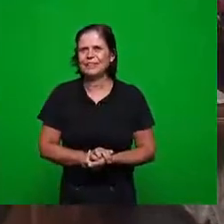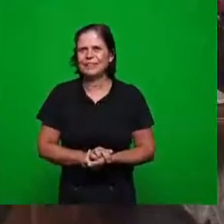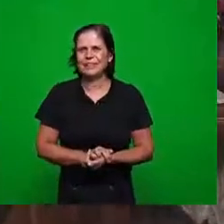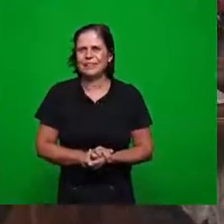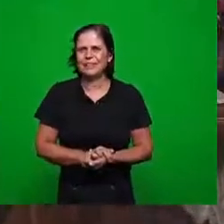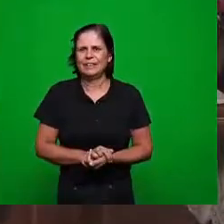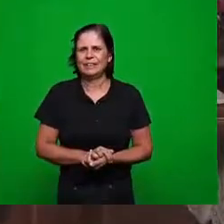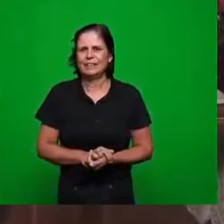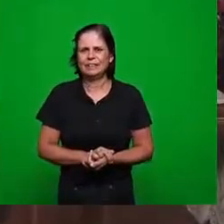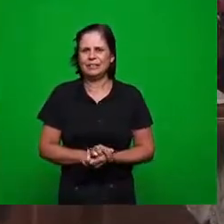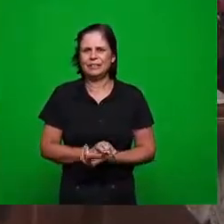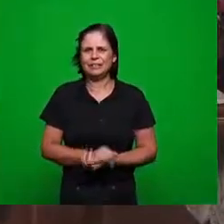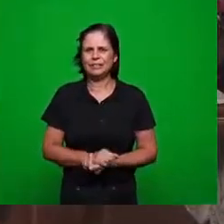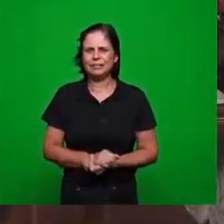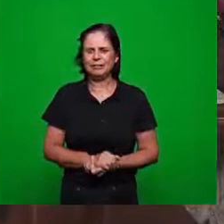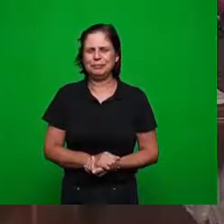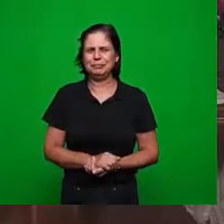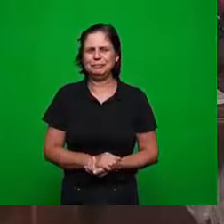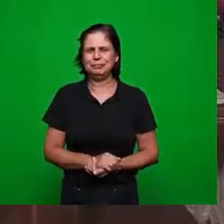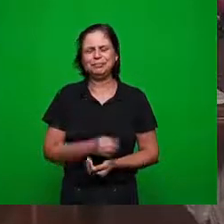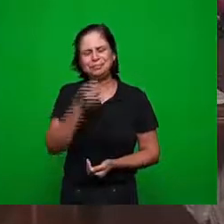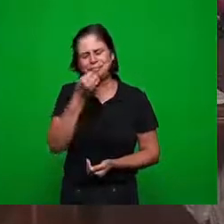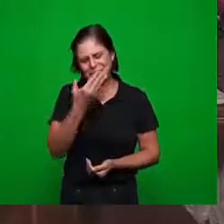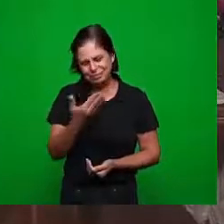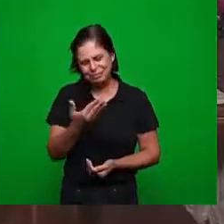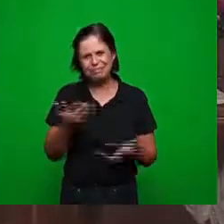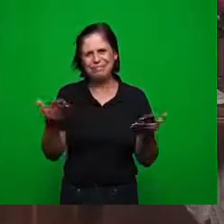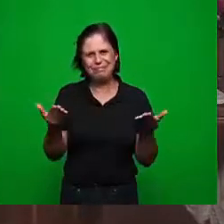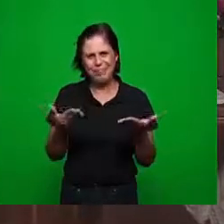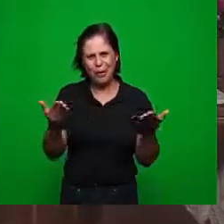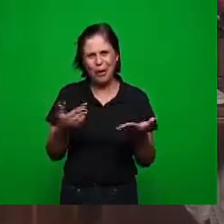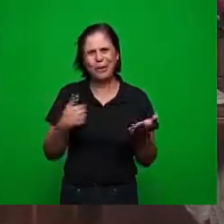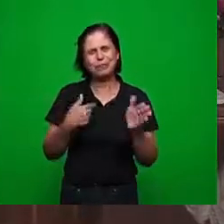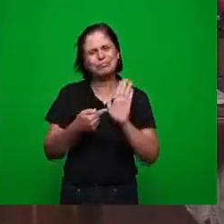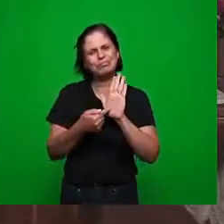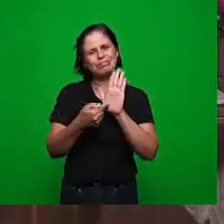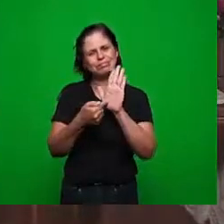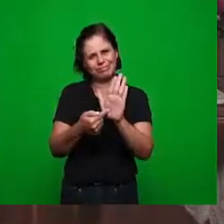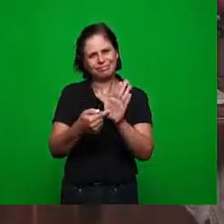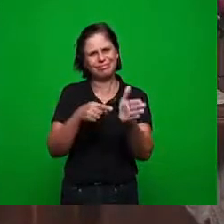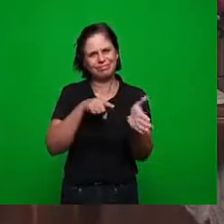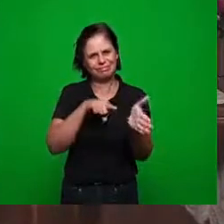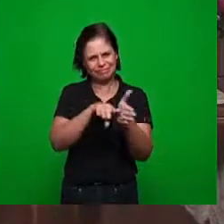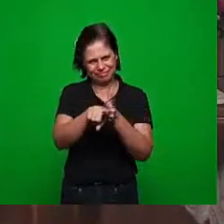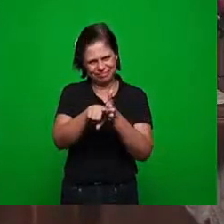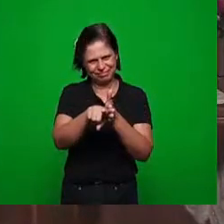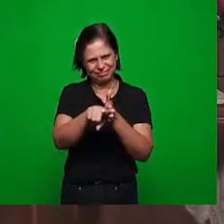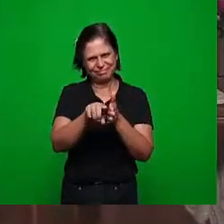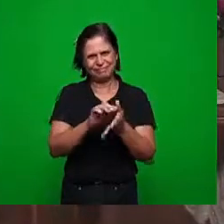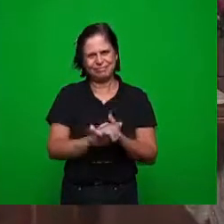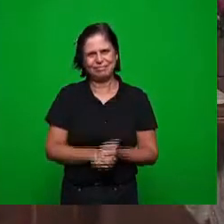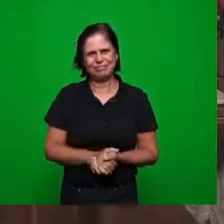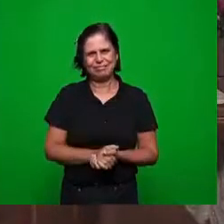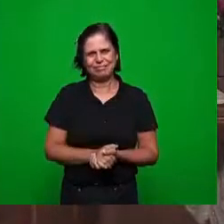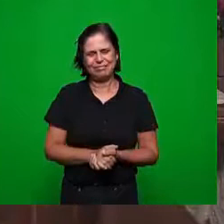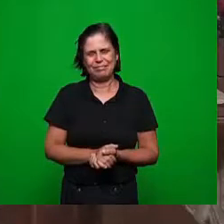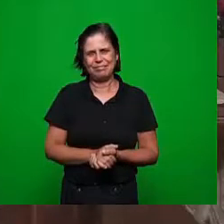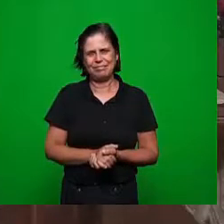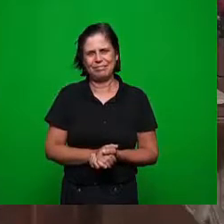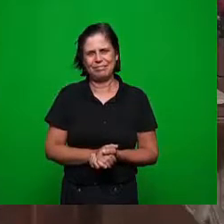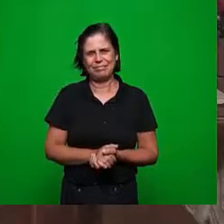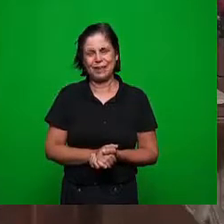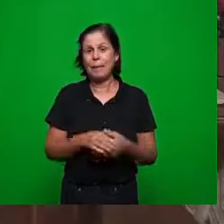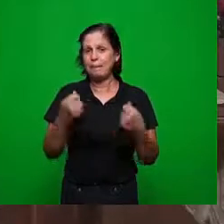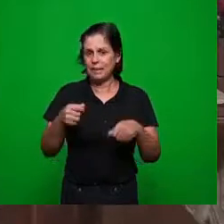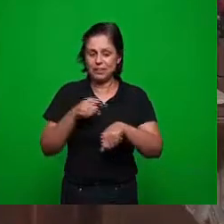e participe muito bem irmãos nós iremos agora passar para os irmãos as perguntas e elas exigirão naturalmente